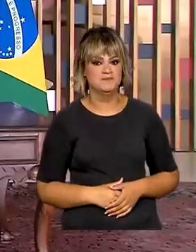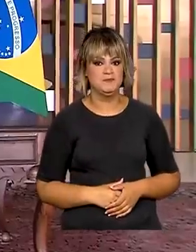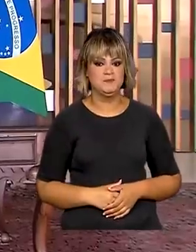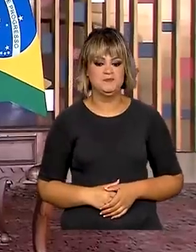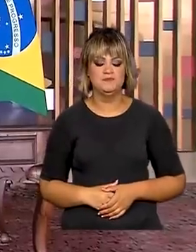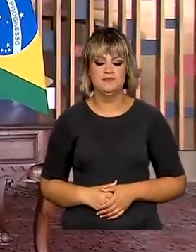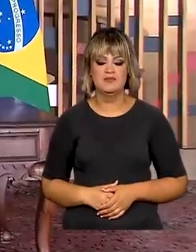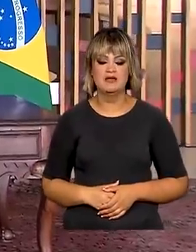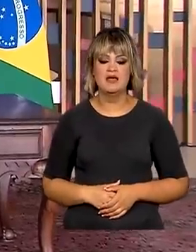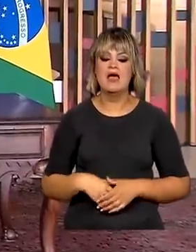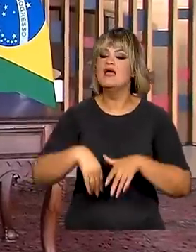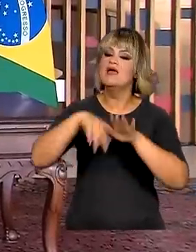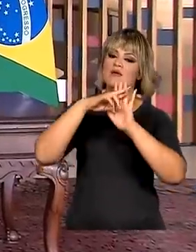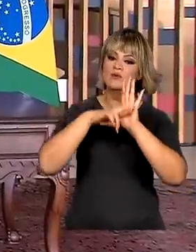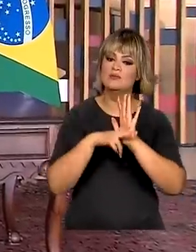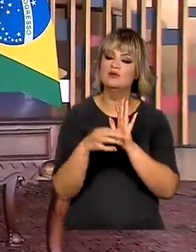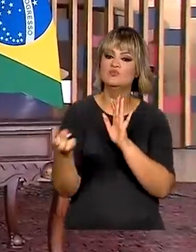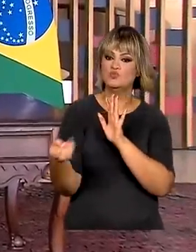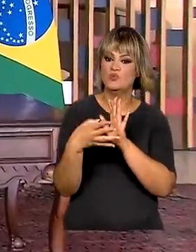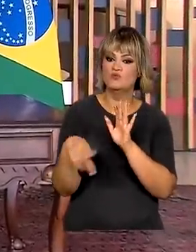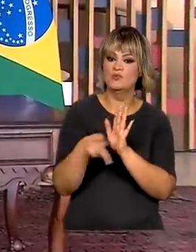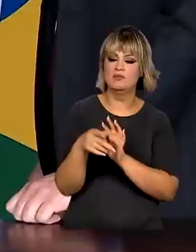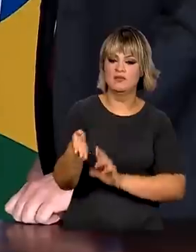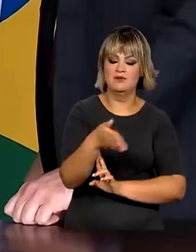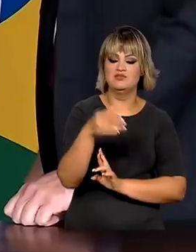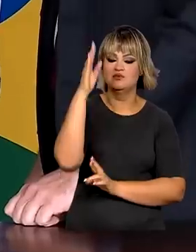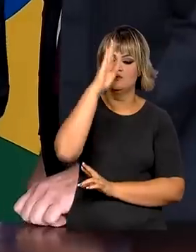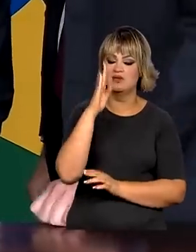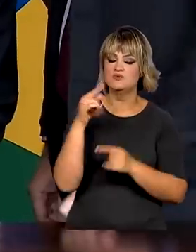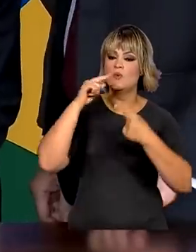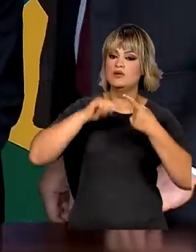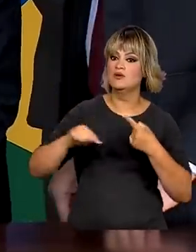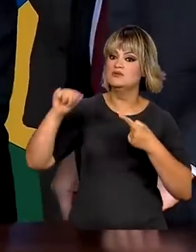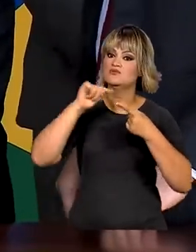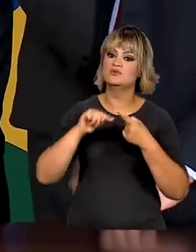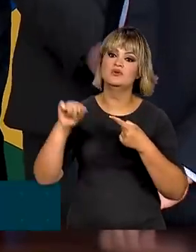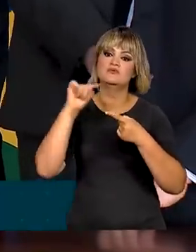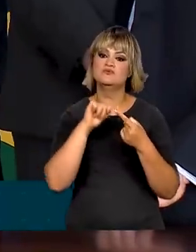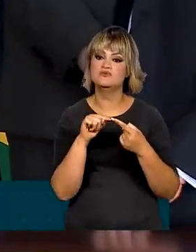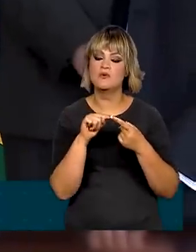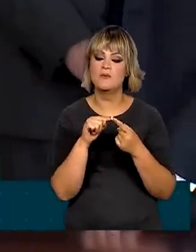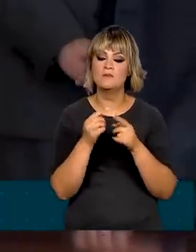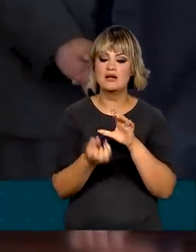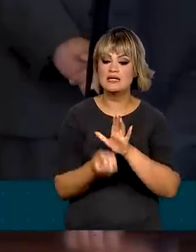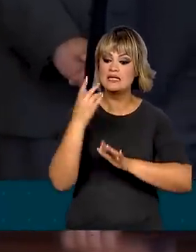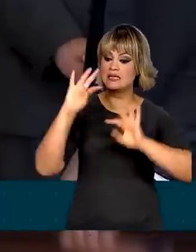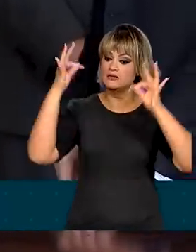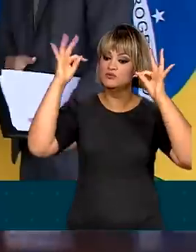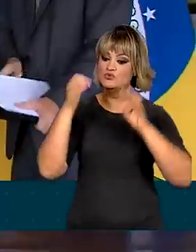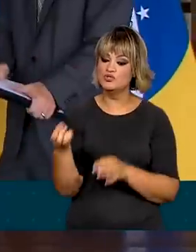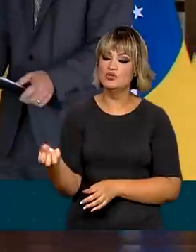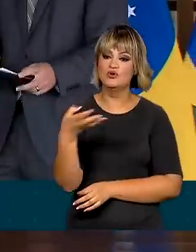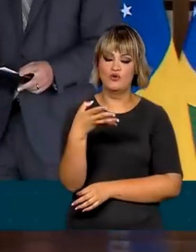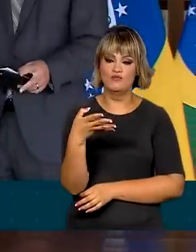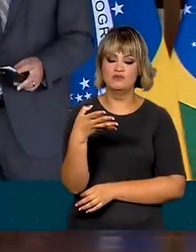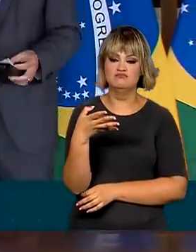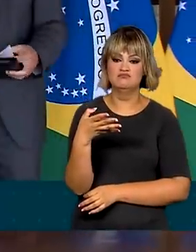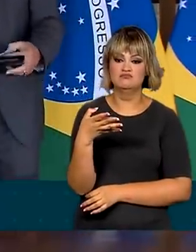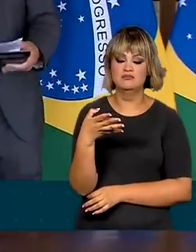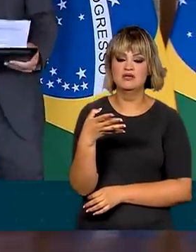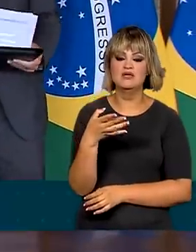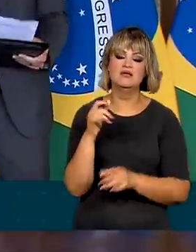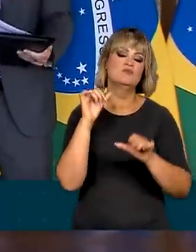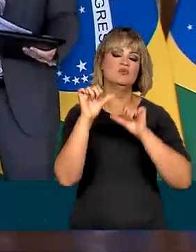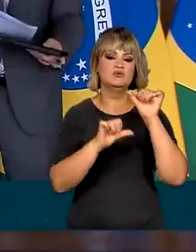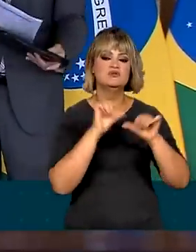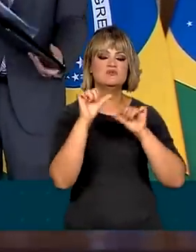O novo Regulamento Consular Brasileiro foi atualizado para inserir novas tecnologias, incorporar as